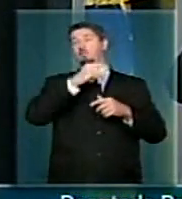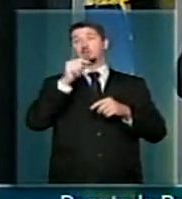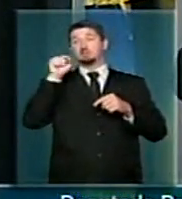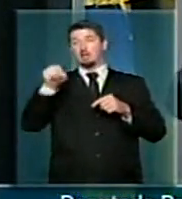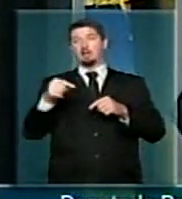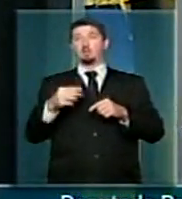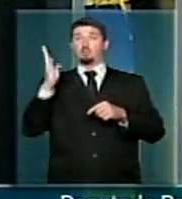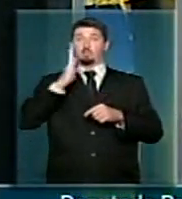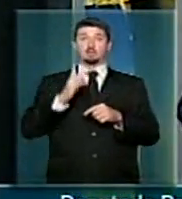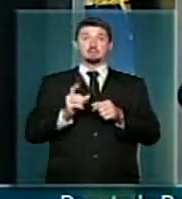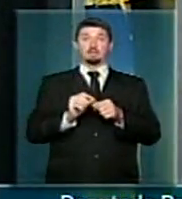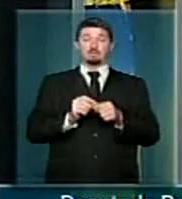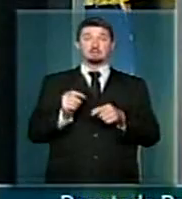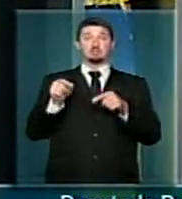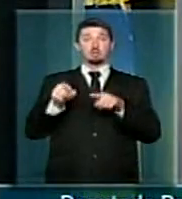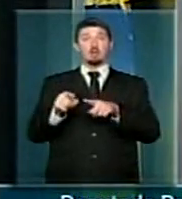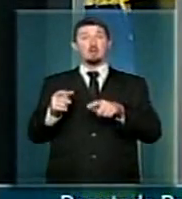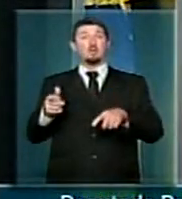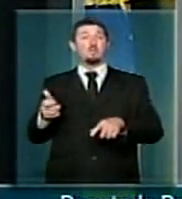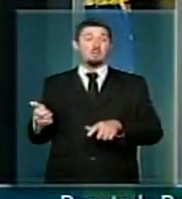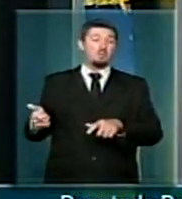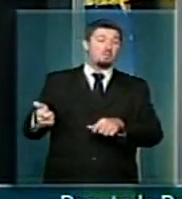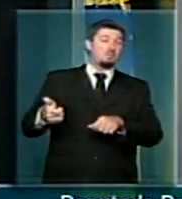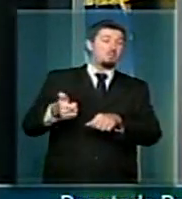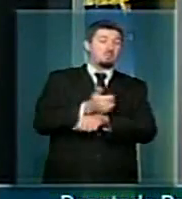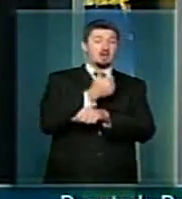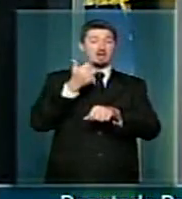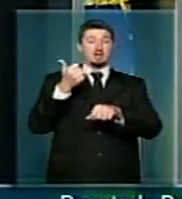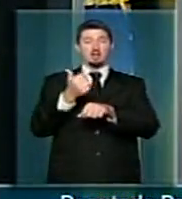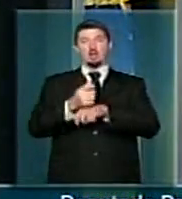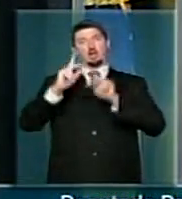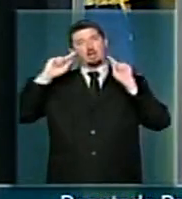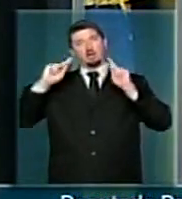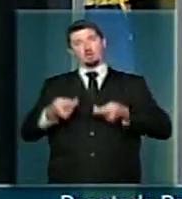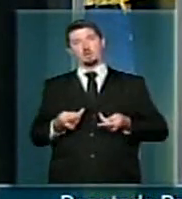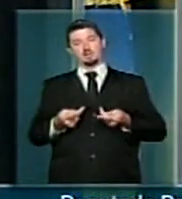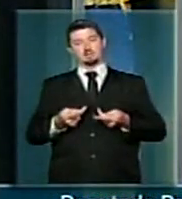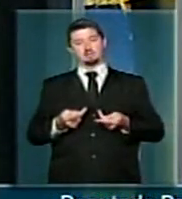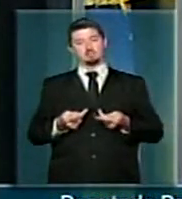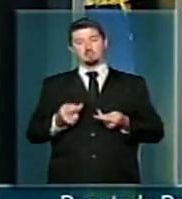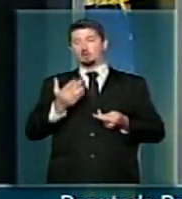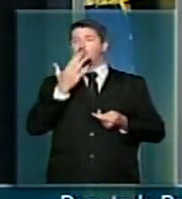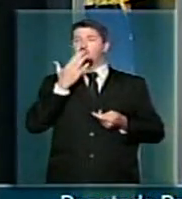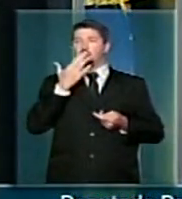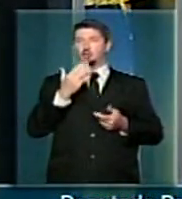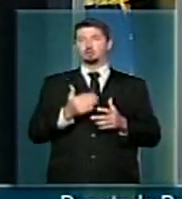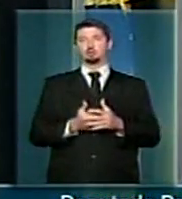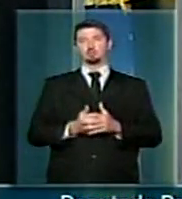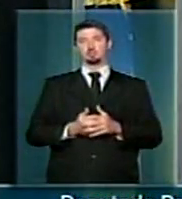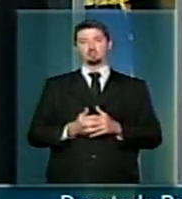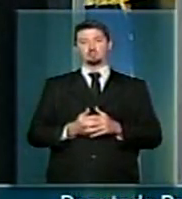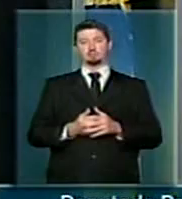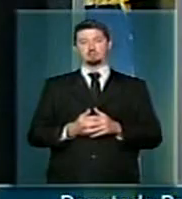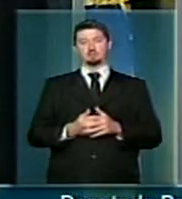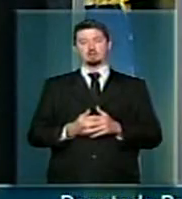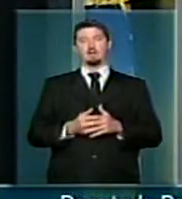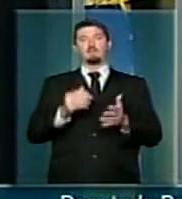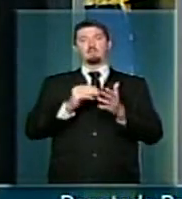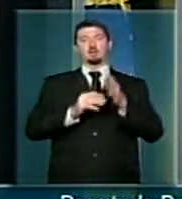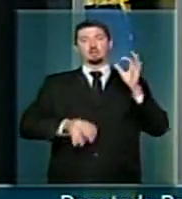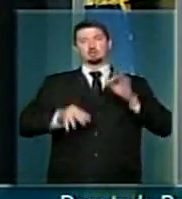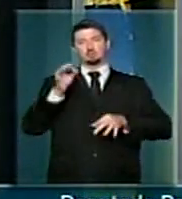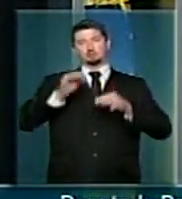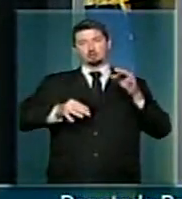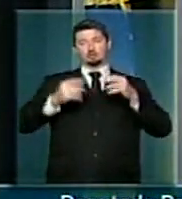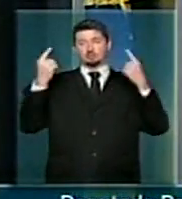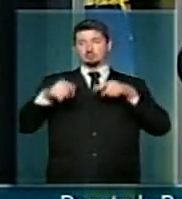fazendo o maior reconhecimento aos índios, às injustiças praticadas